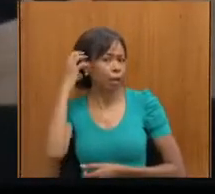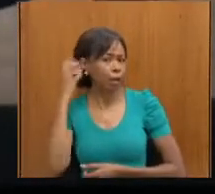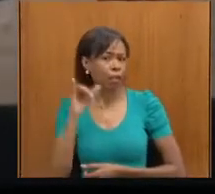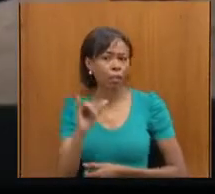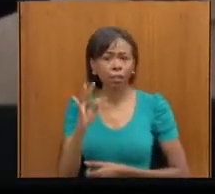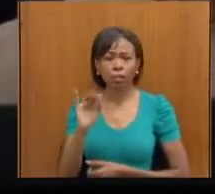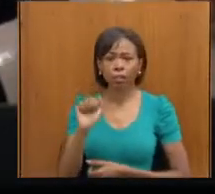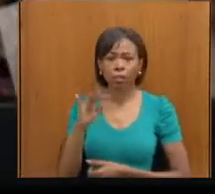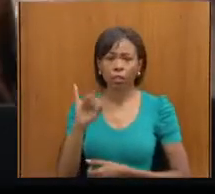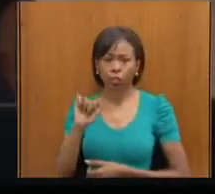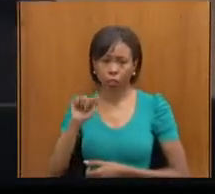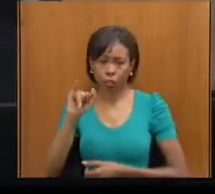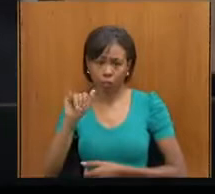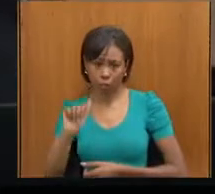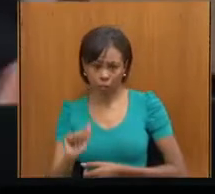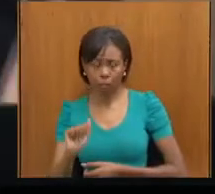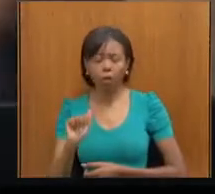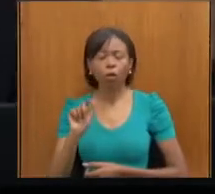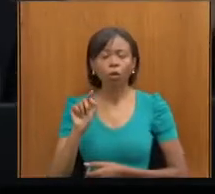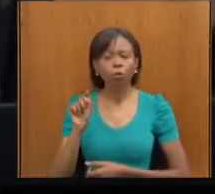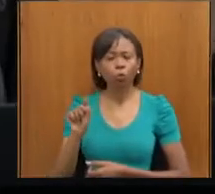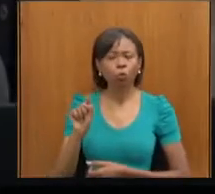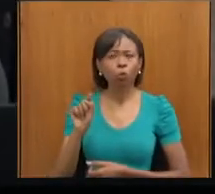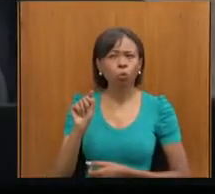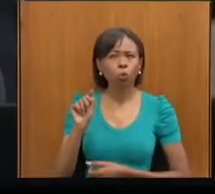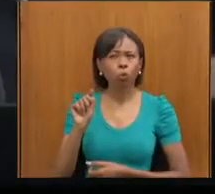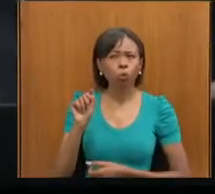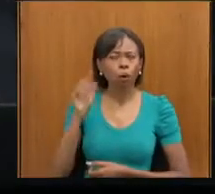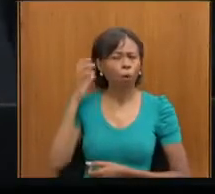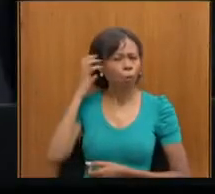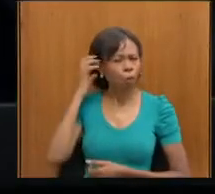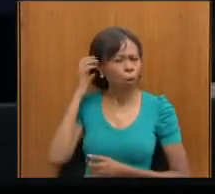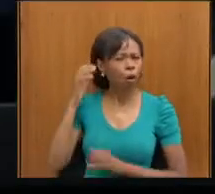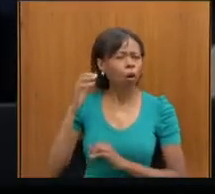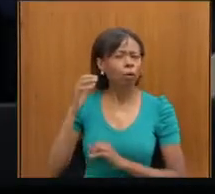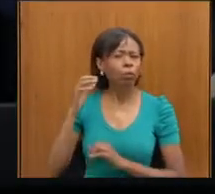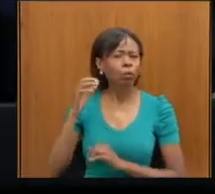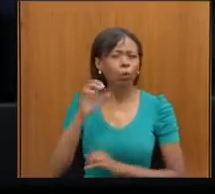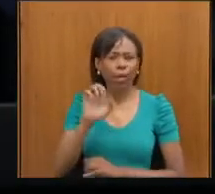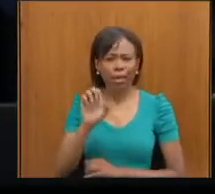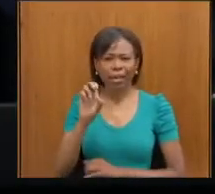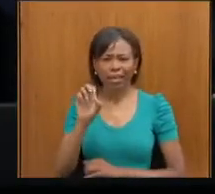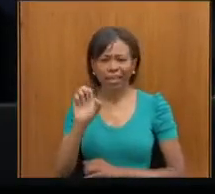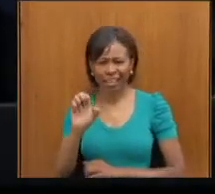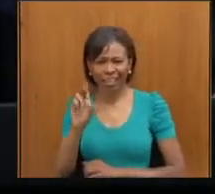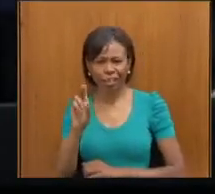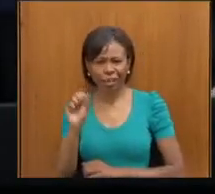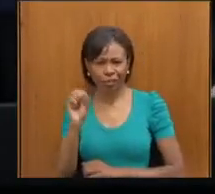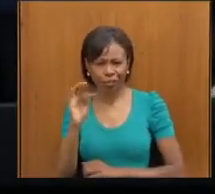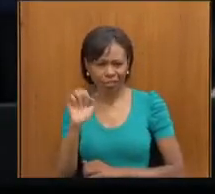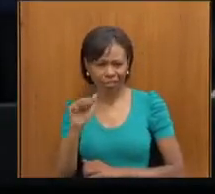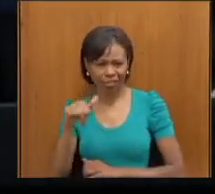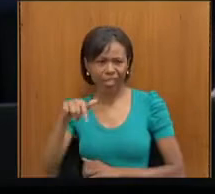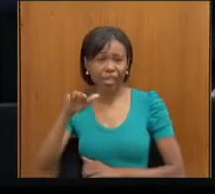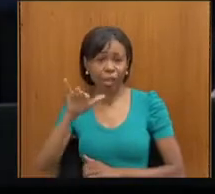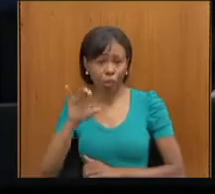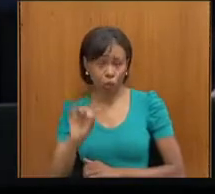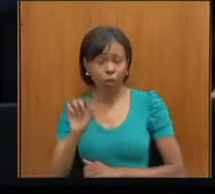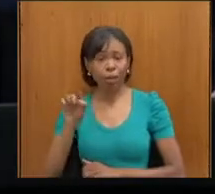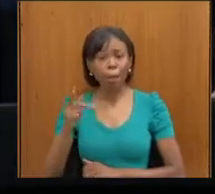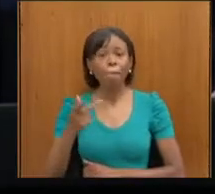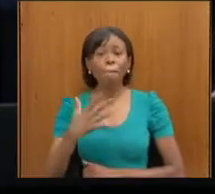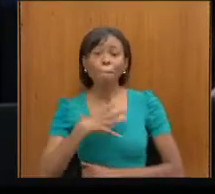juntamente no programa do meu amigo Eustáquio Ramos, que é pai, tem um filho também com autismo,